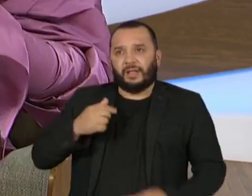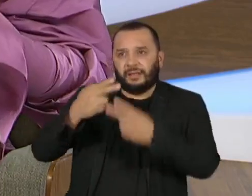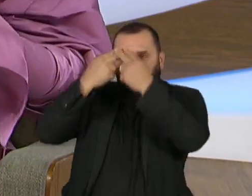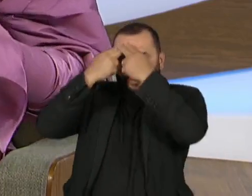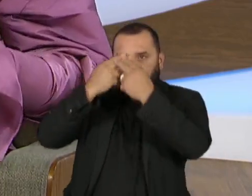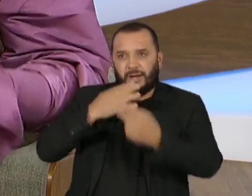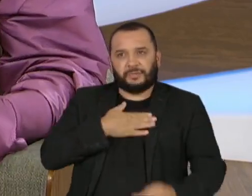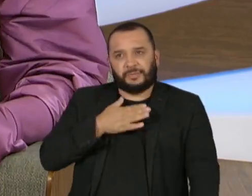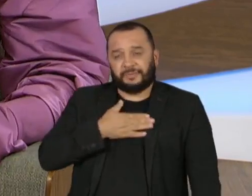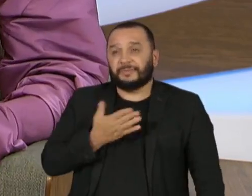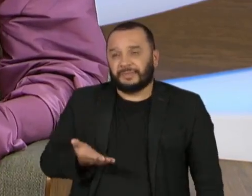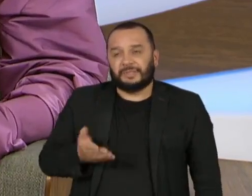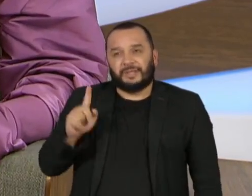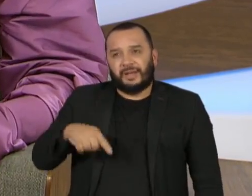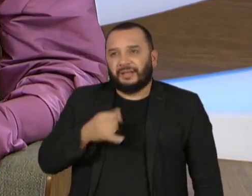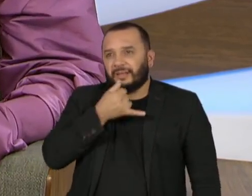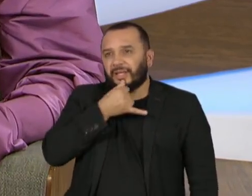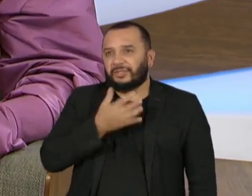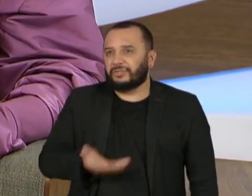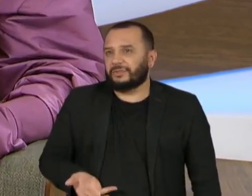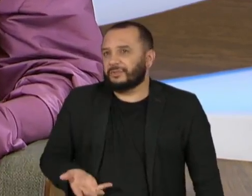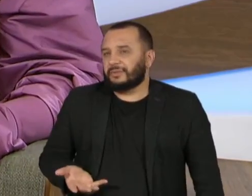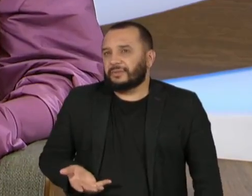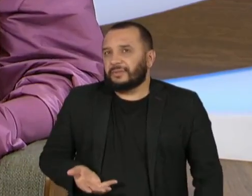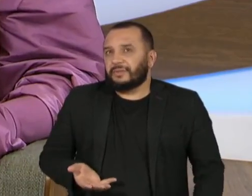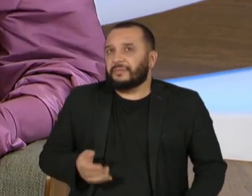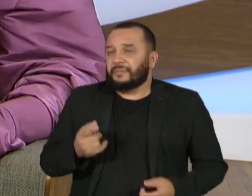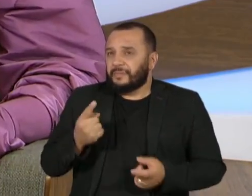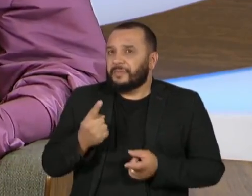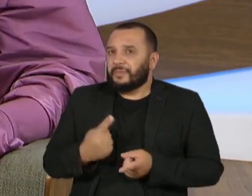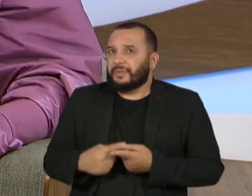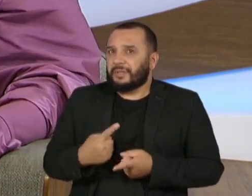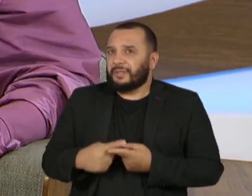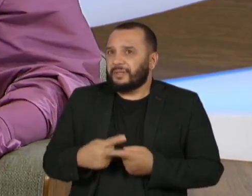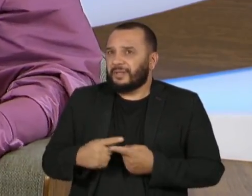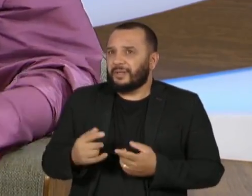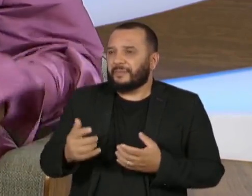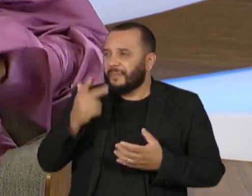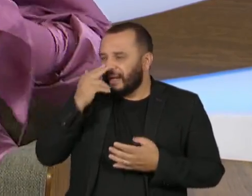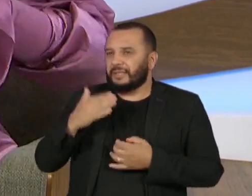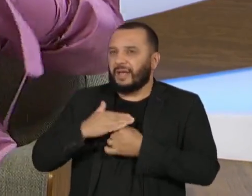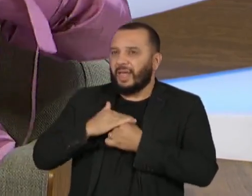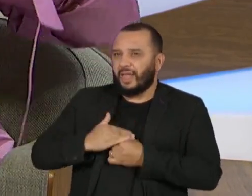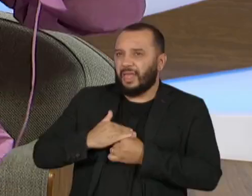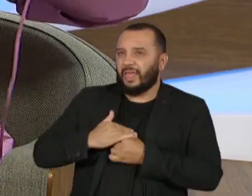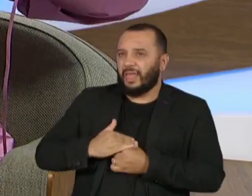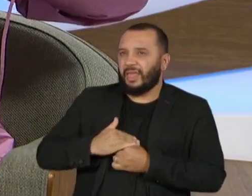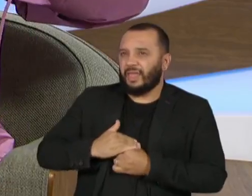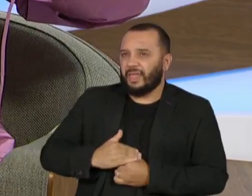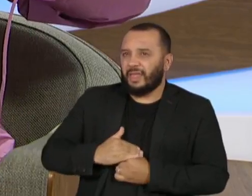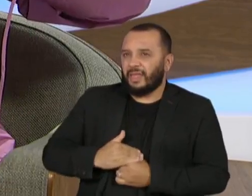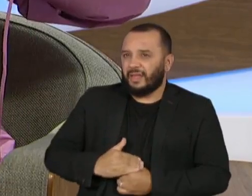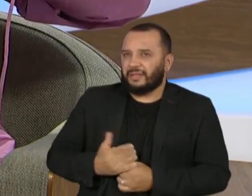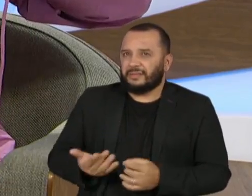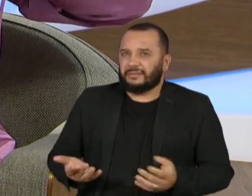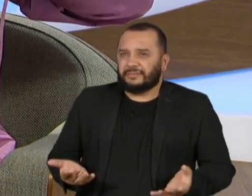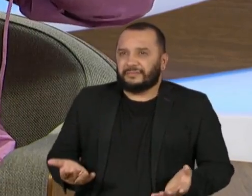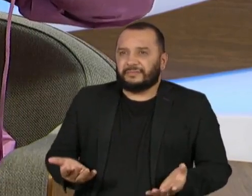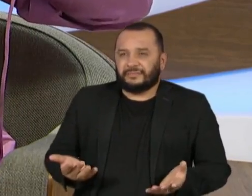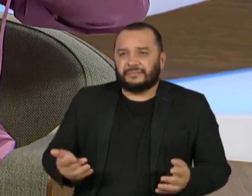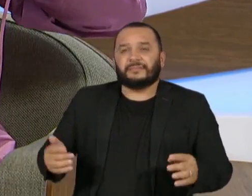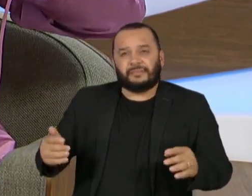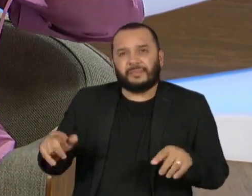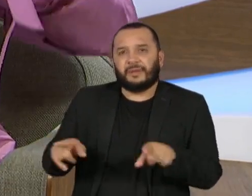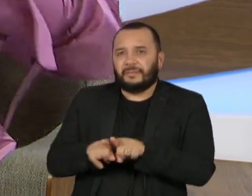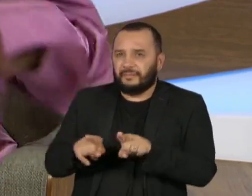construindo a nossa potência, gente está sendo esmagada. Então, eu acho que poder falar sobre isso também